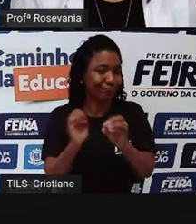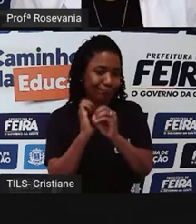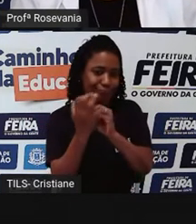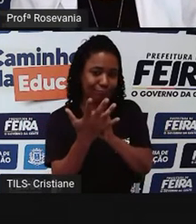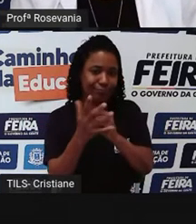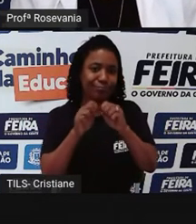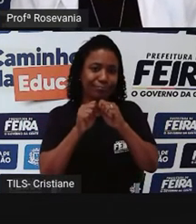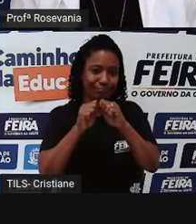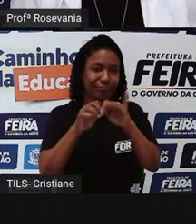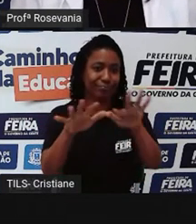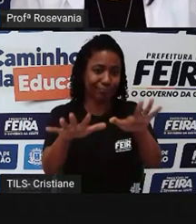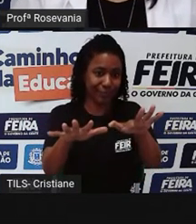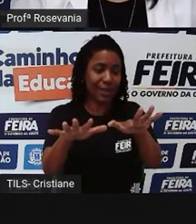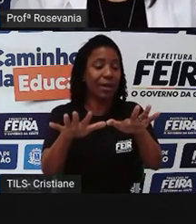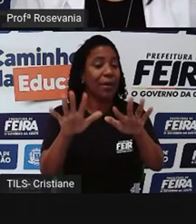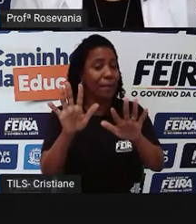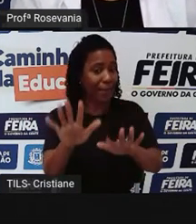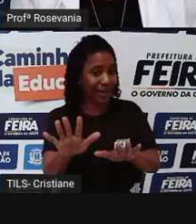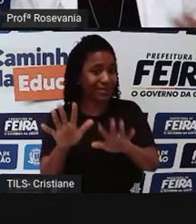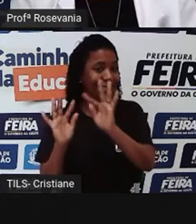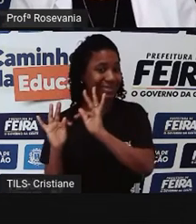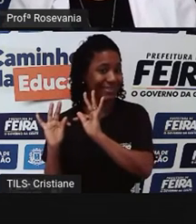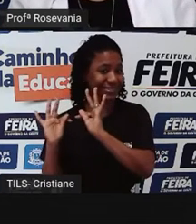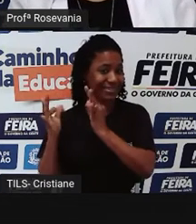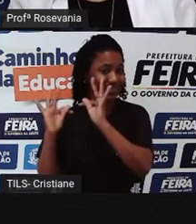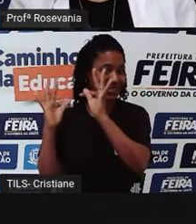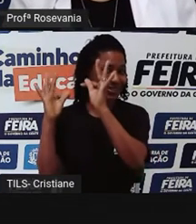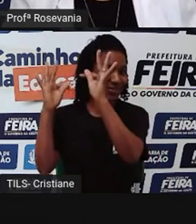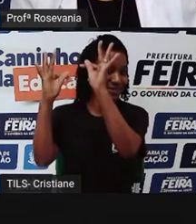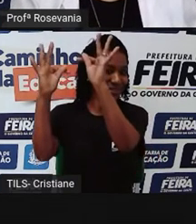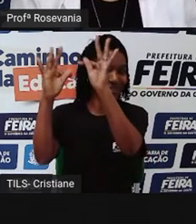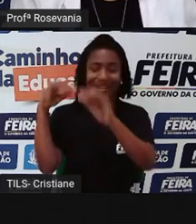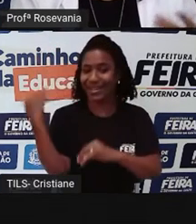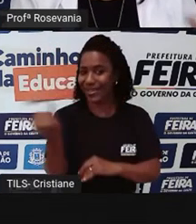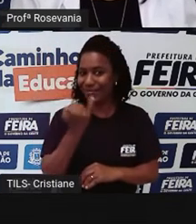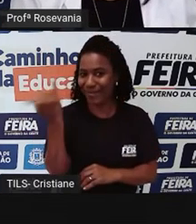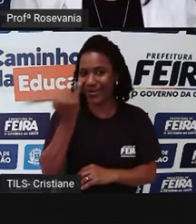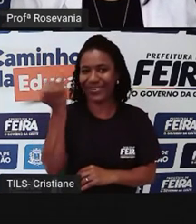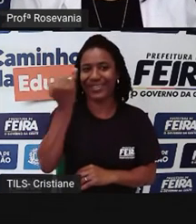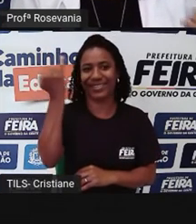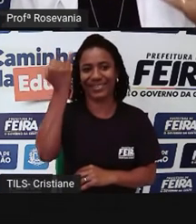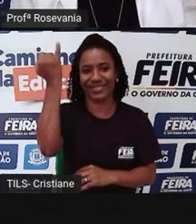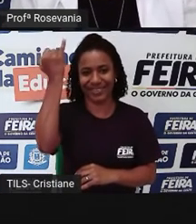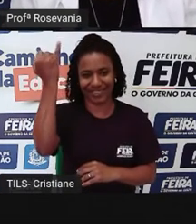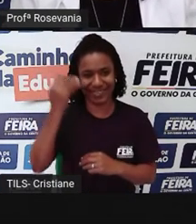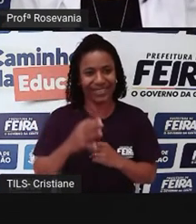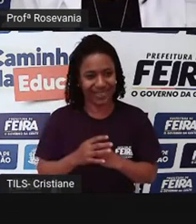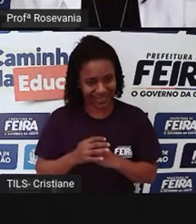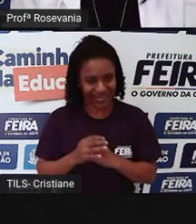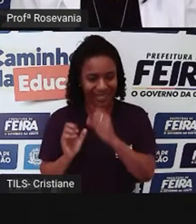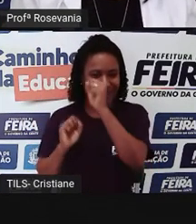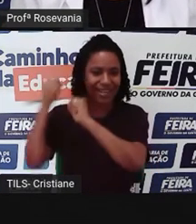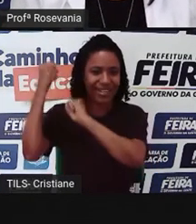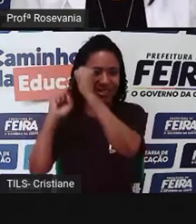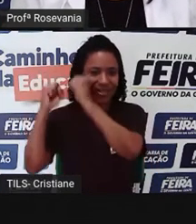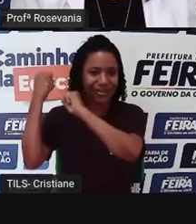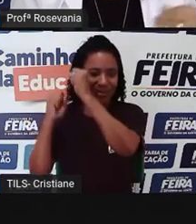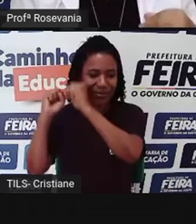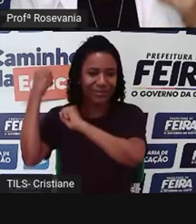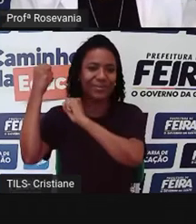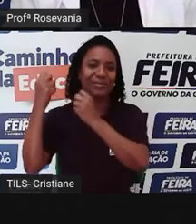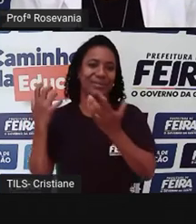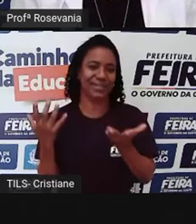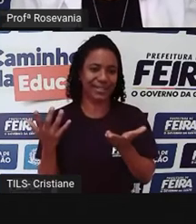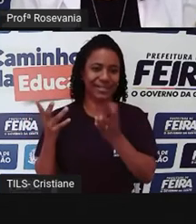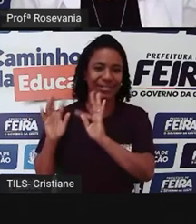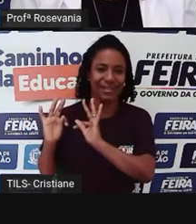totalmente tecnológico e essas tecnologias, elas não podiam ficar de fora desse, né, setor da indústria, nós já falamos, né, sobre a